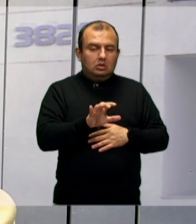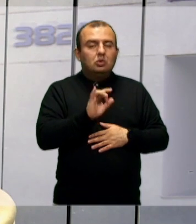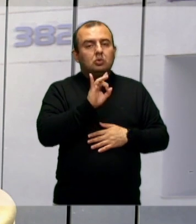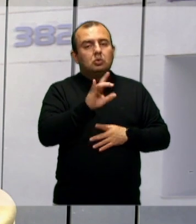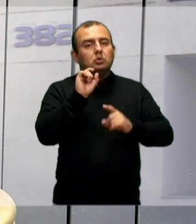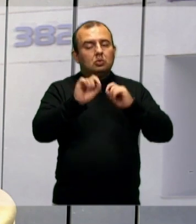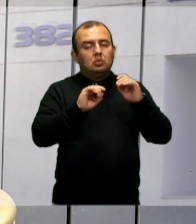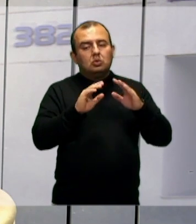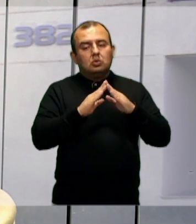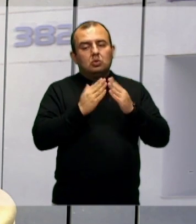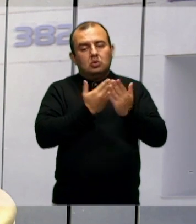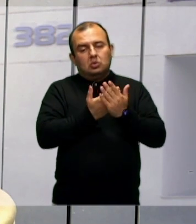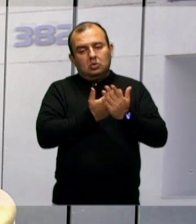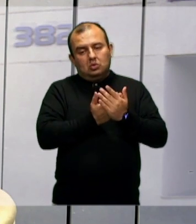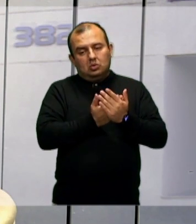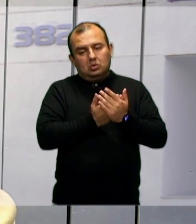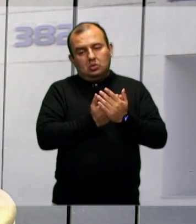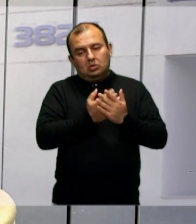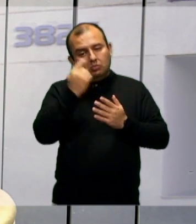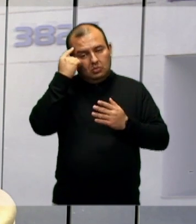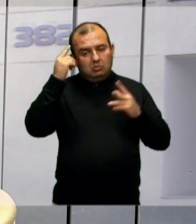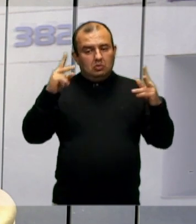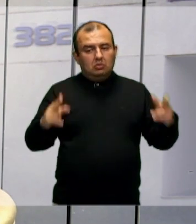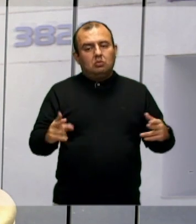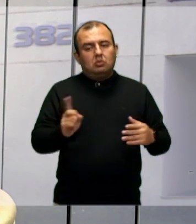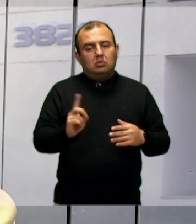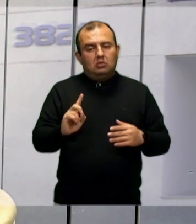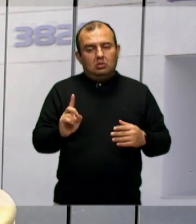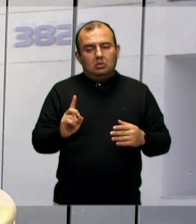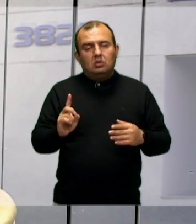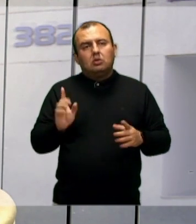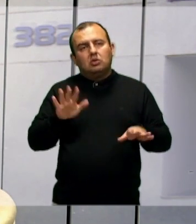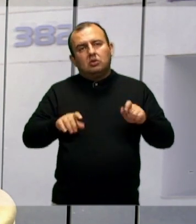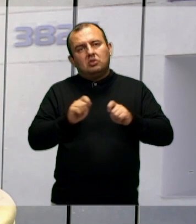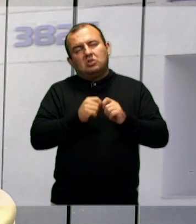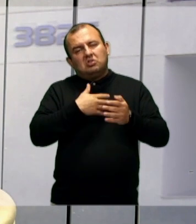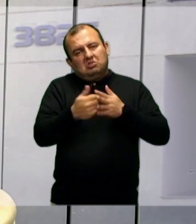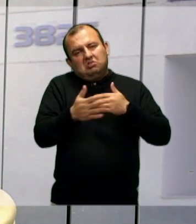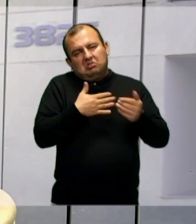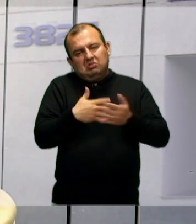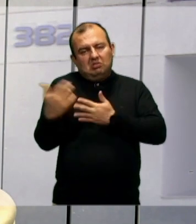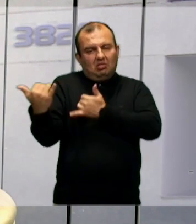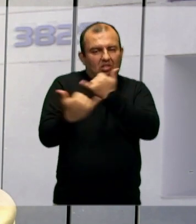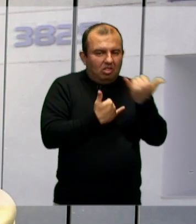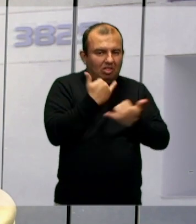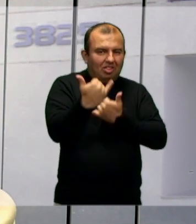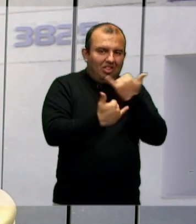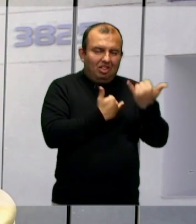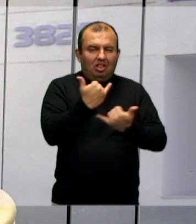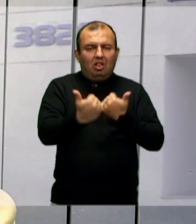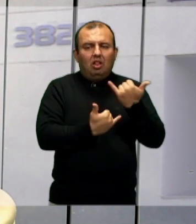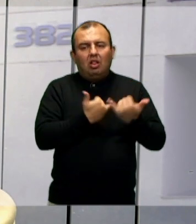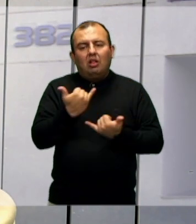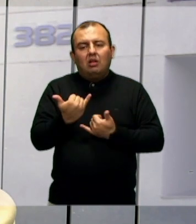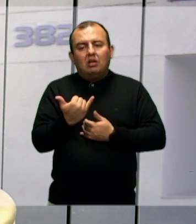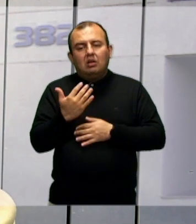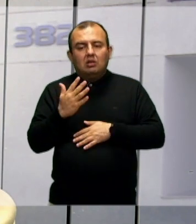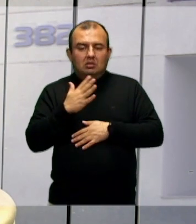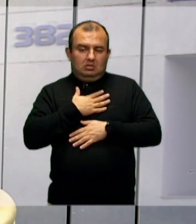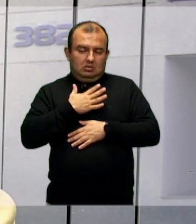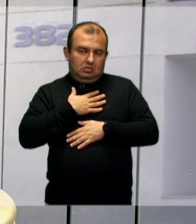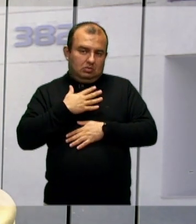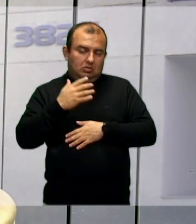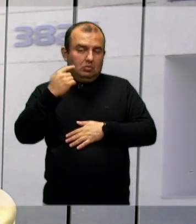nas escolas, eles não levam para esse pensamento, faz tudo de qualquer jeito, enfim, fazendo brincadeiras, onde aqui não vem da minha política